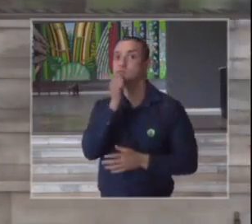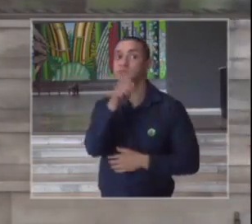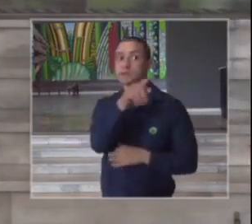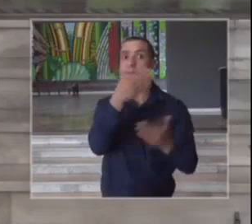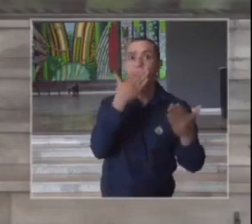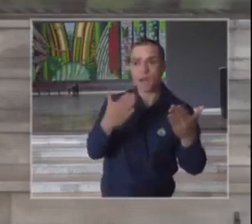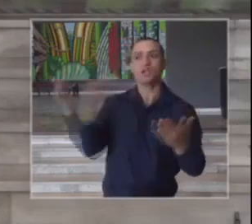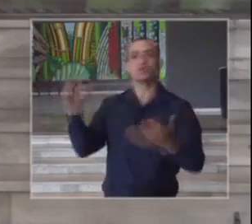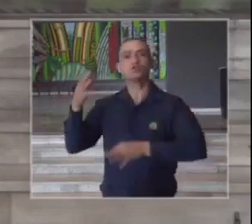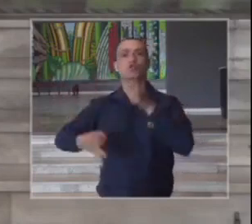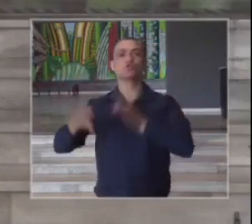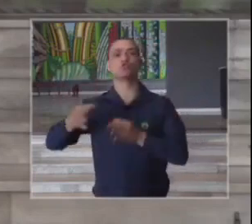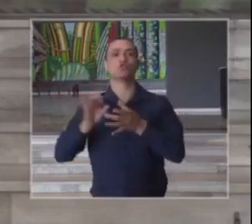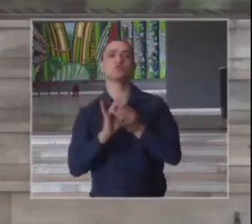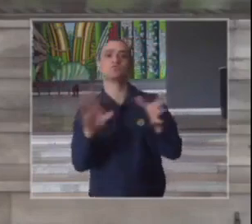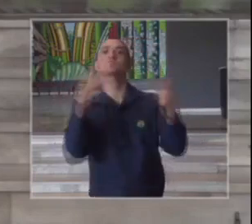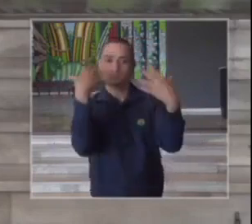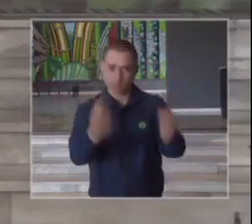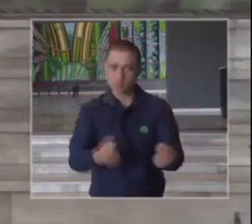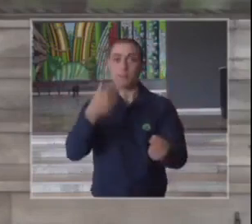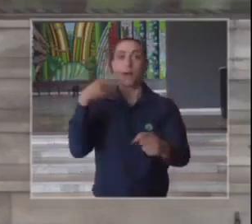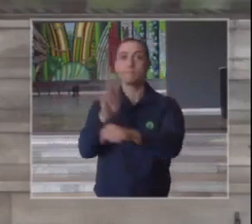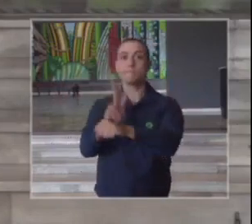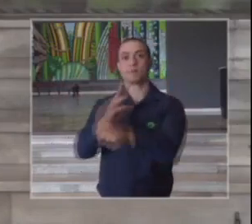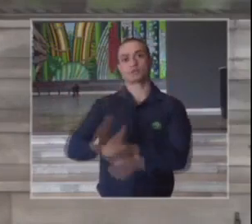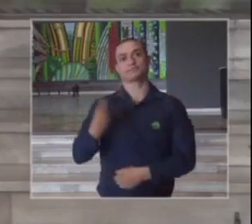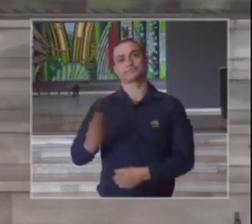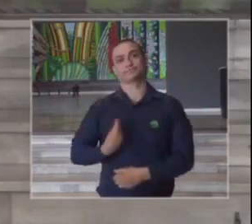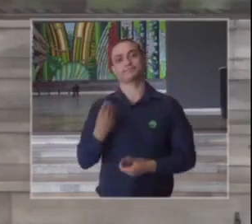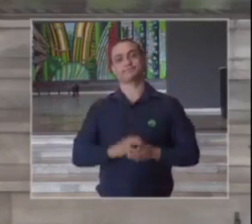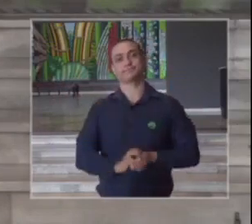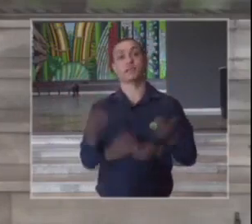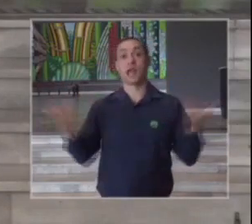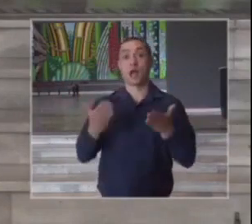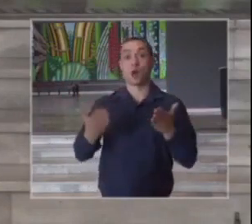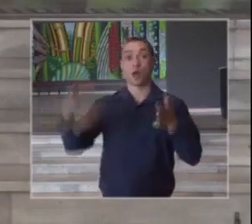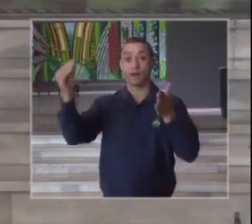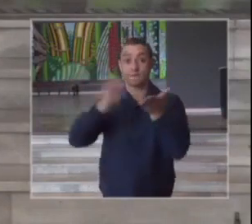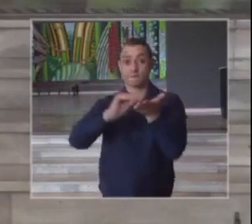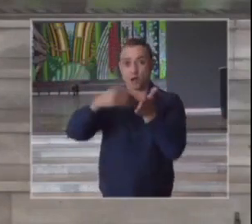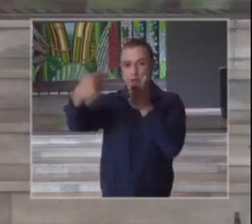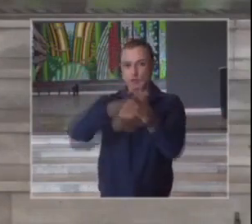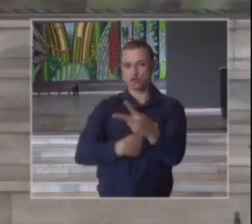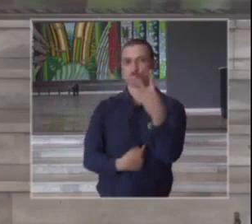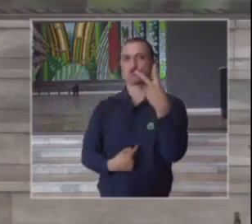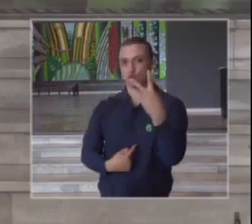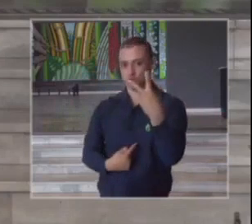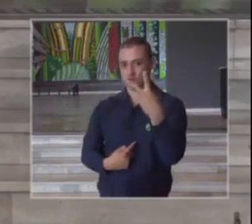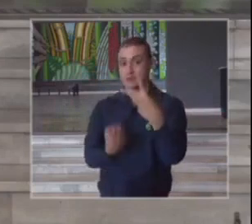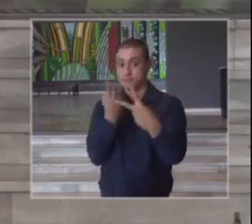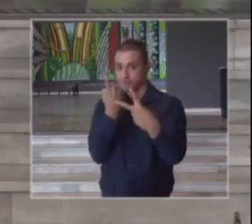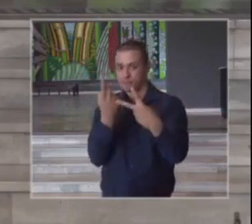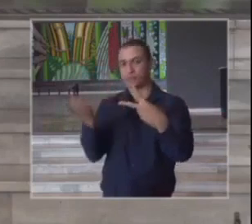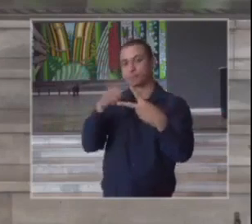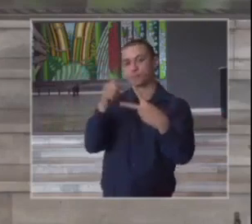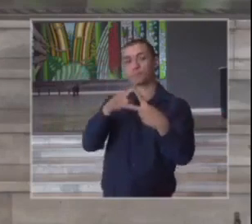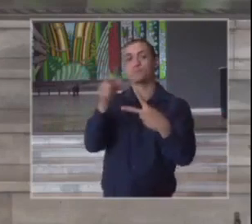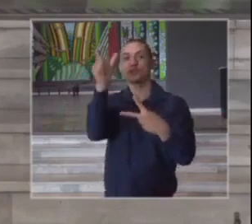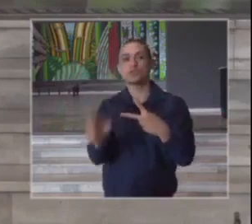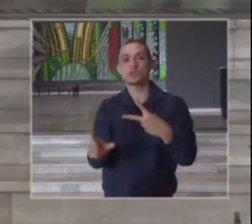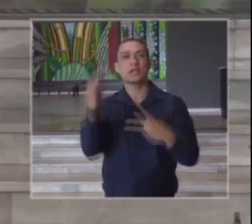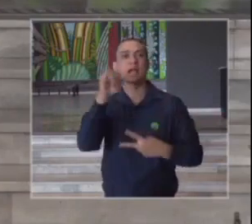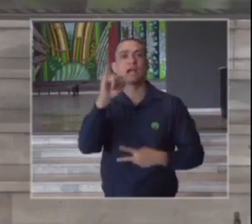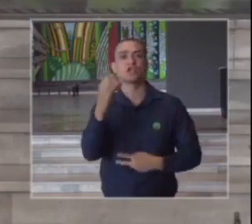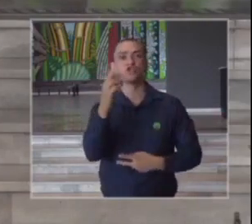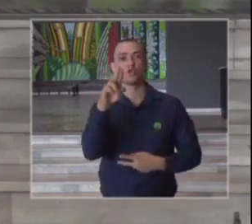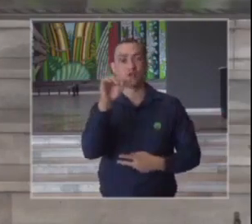correta intenção de proteger vidas vamos agora a penúltima pergunta da coletiva de hoje é da jornalista